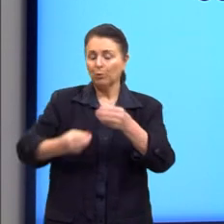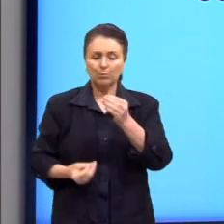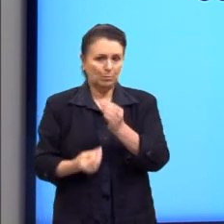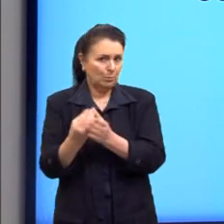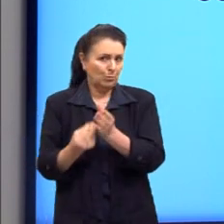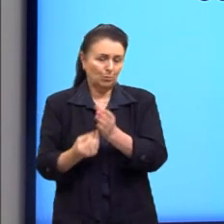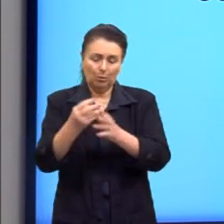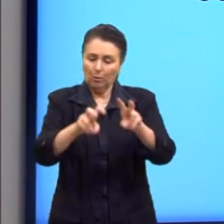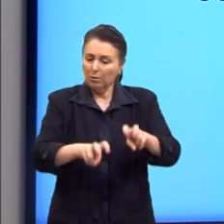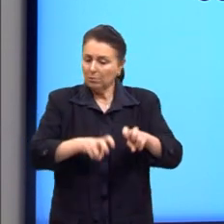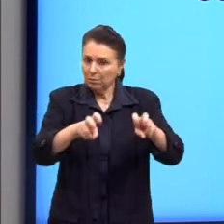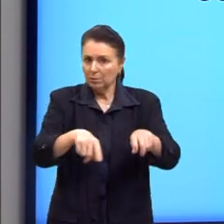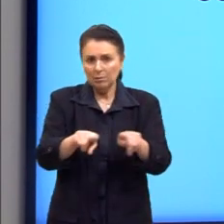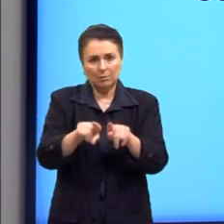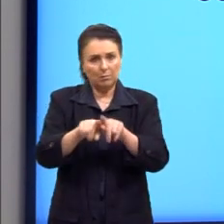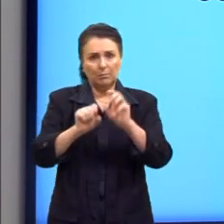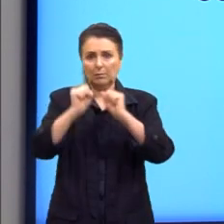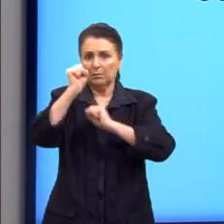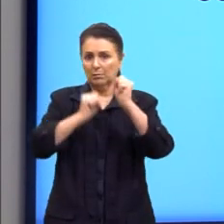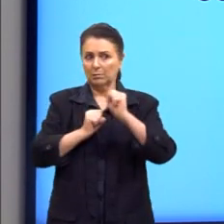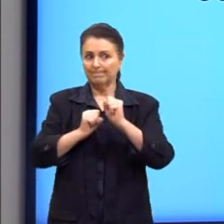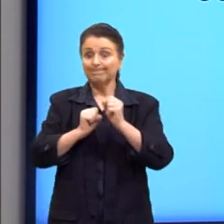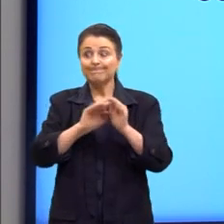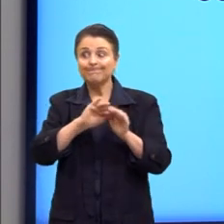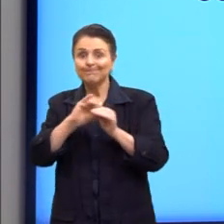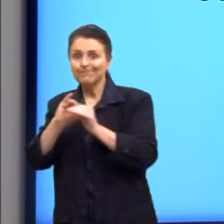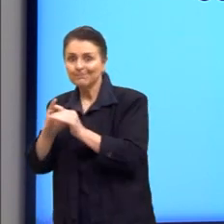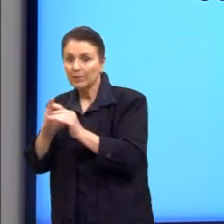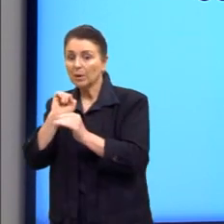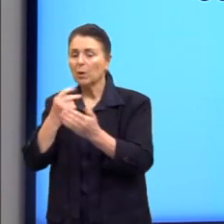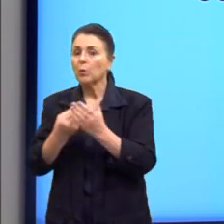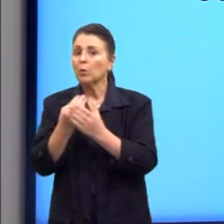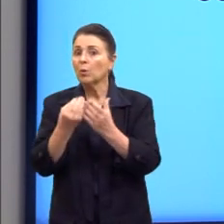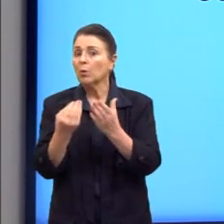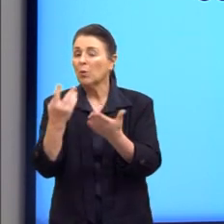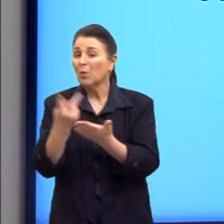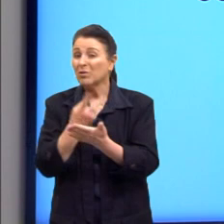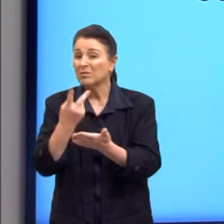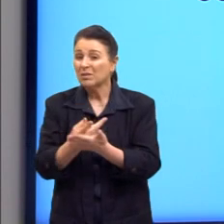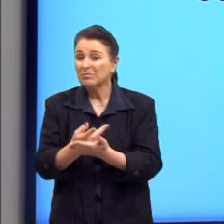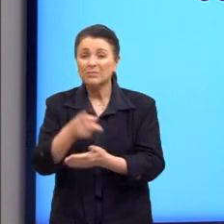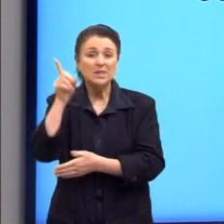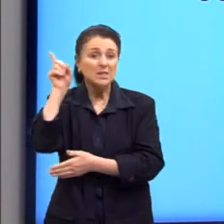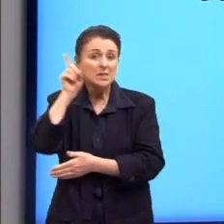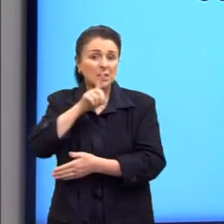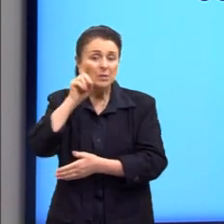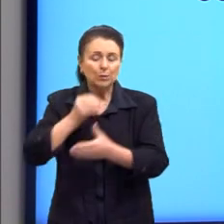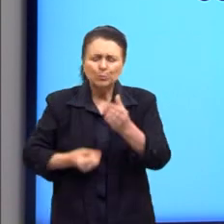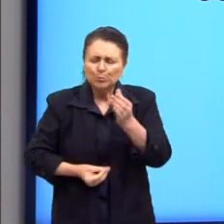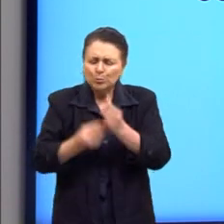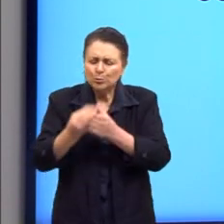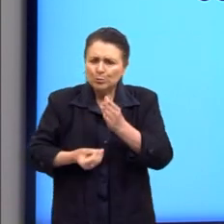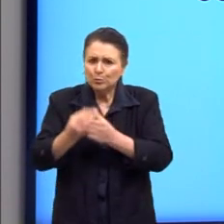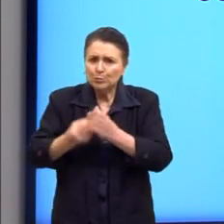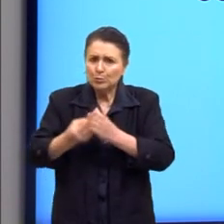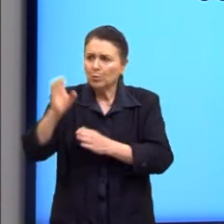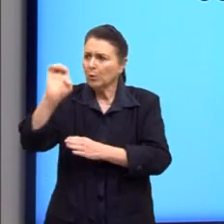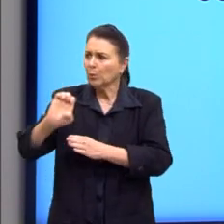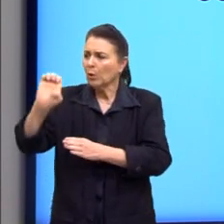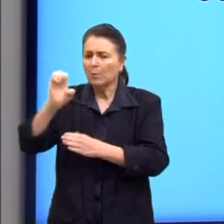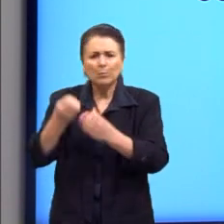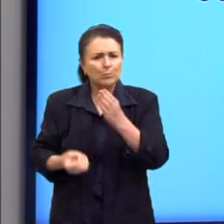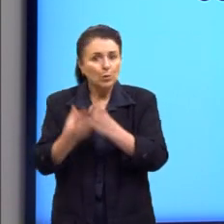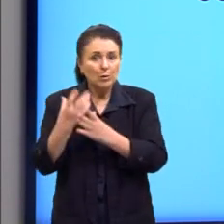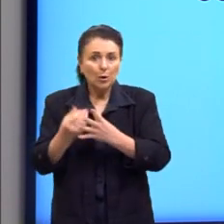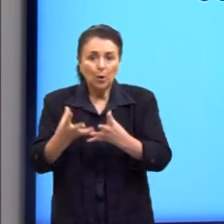agrícola industrial. O que aconteceu? Uma superprodução. Tinha os Estados Unidos produzindo muito, produzindo coisas